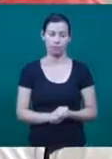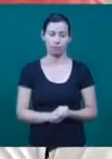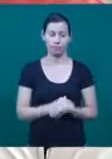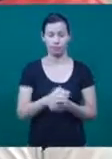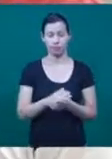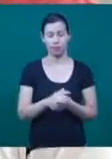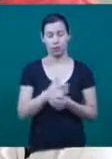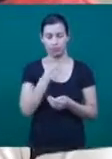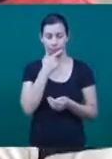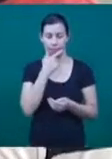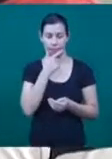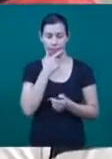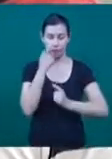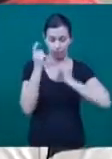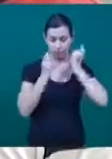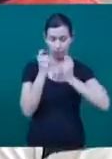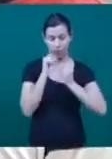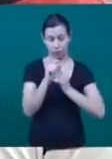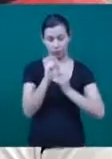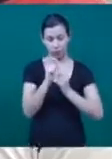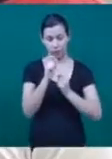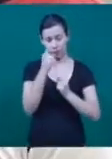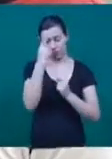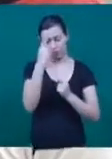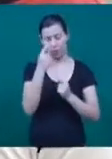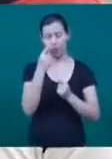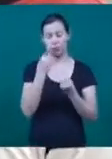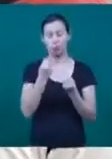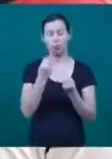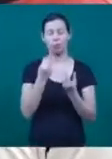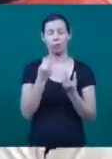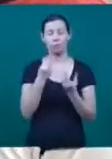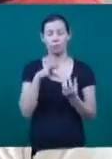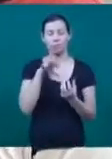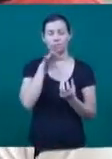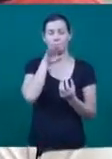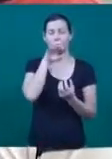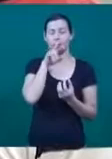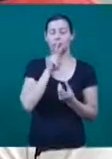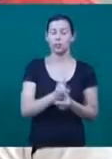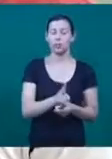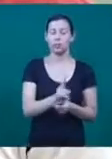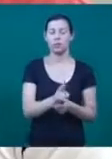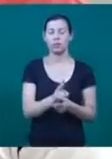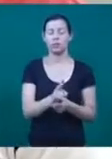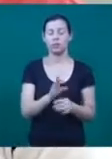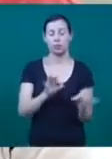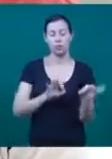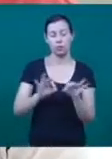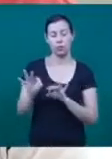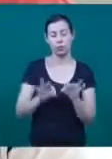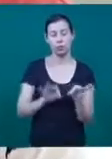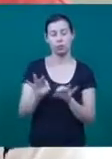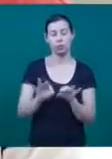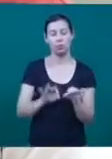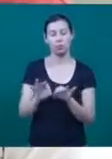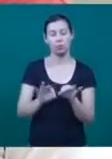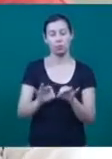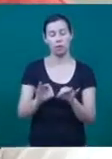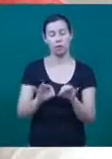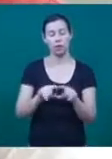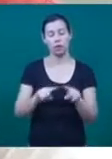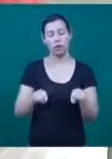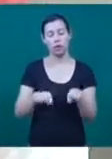aspiração dele. Então, eu fiz uma adaptação com a bateria no break VRLA e